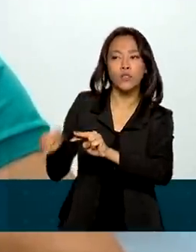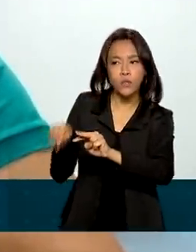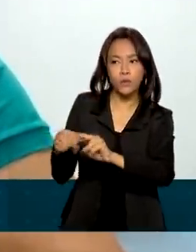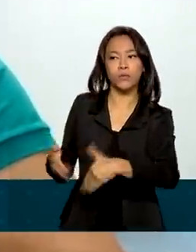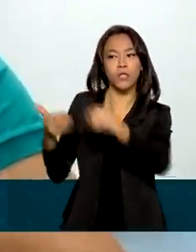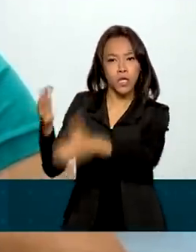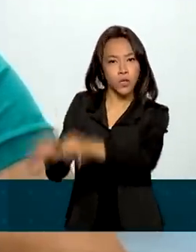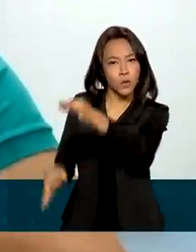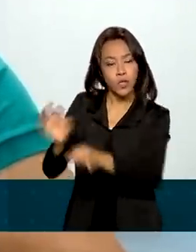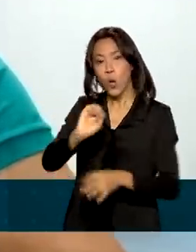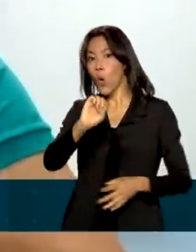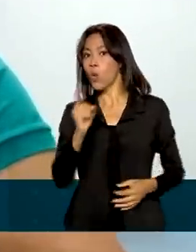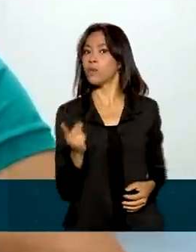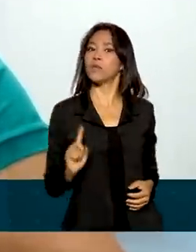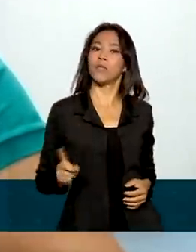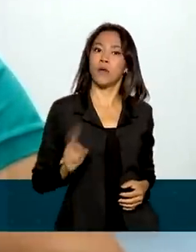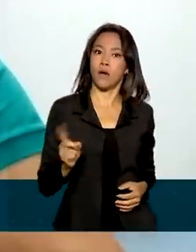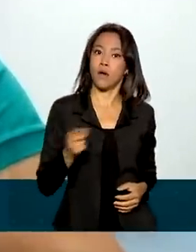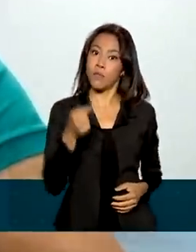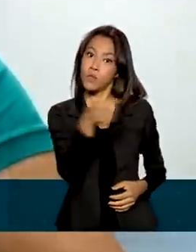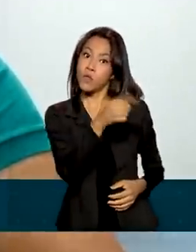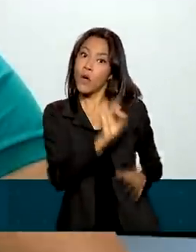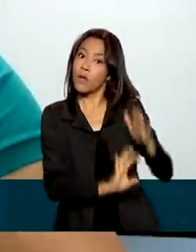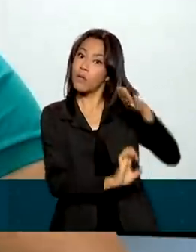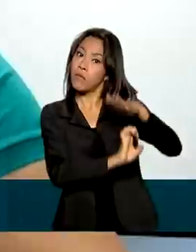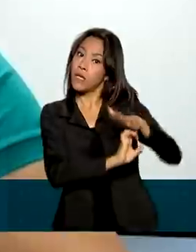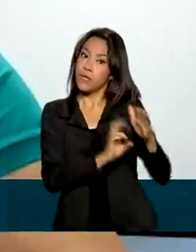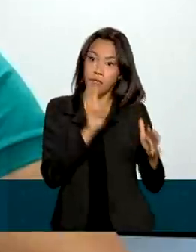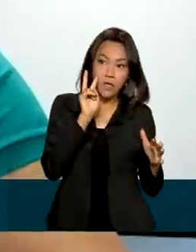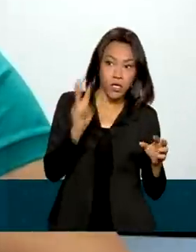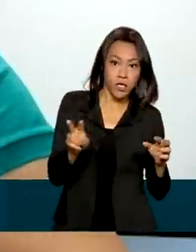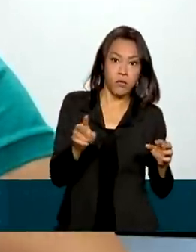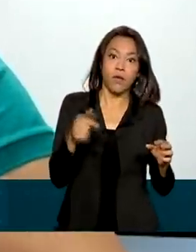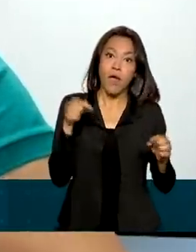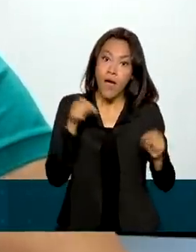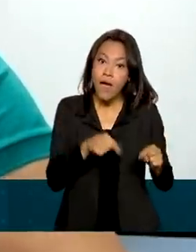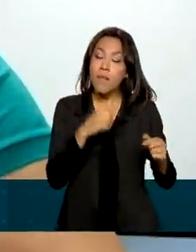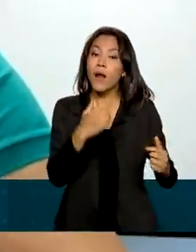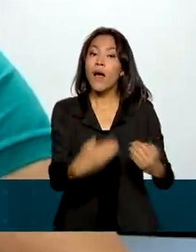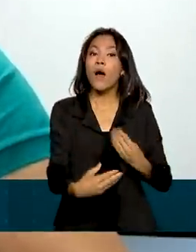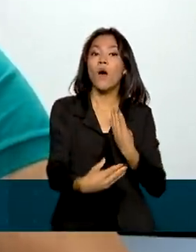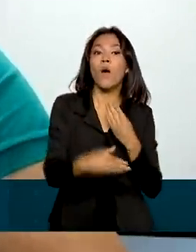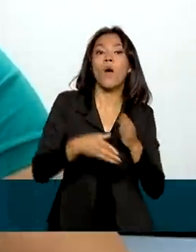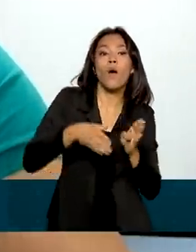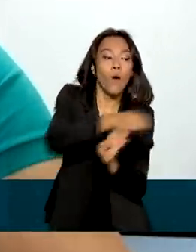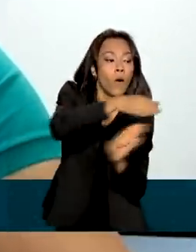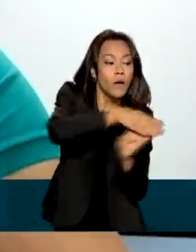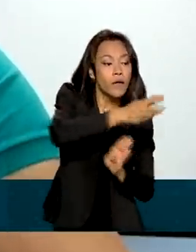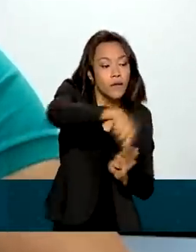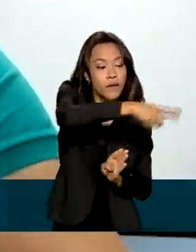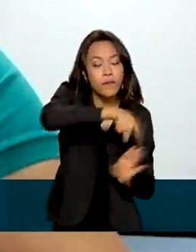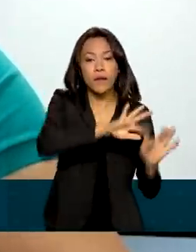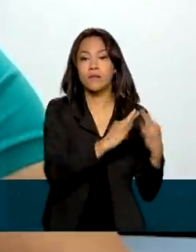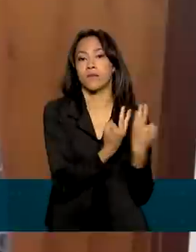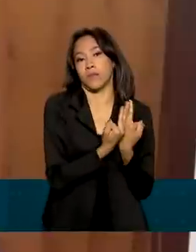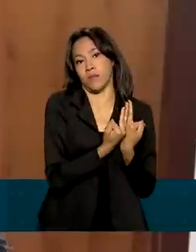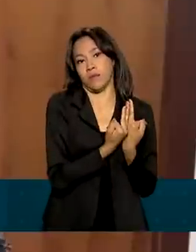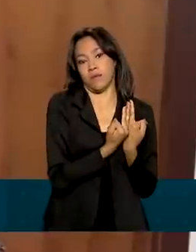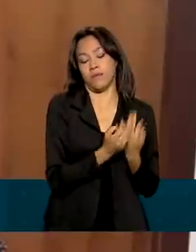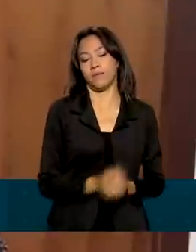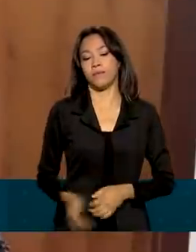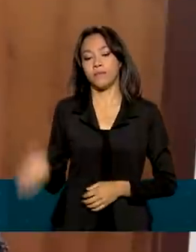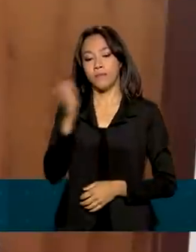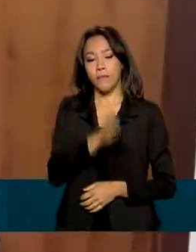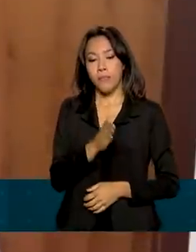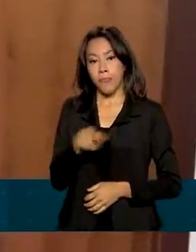feito pelo sujeito que trabalha com classificação indicativa, se torna uma ferramenta de auxílio às famílias e de manutenção da democracia. As